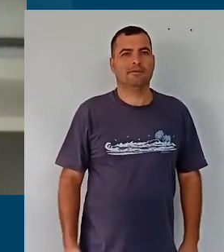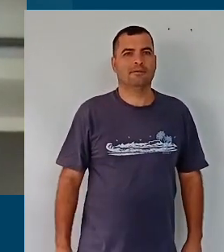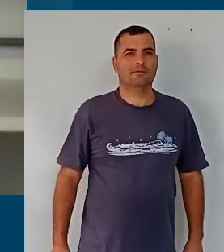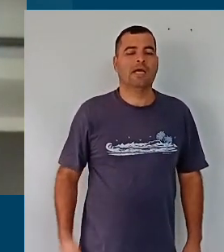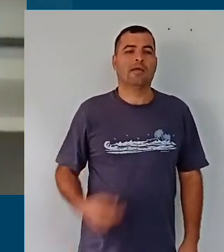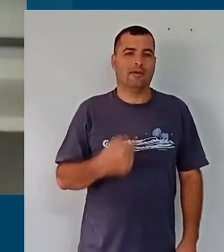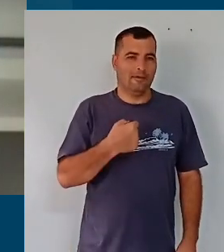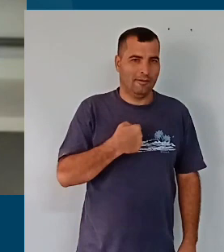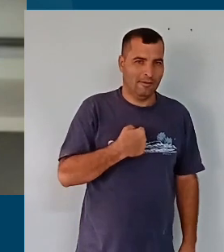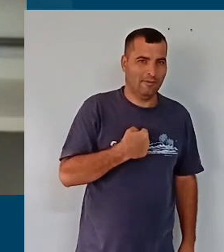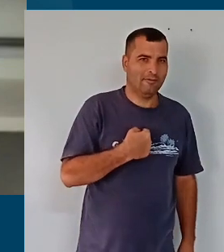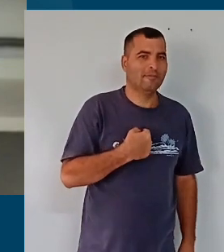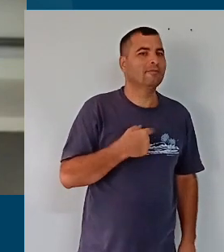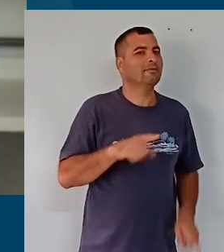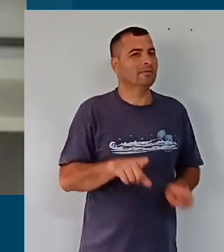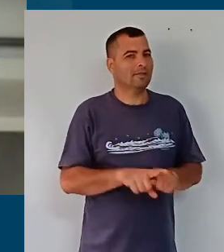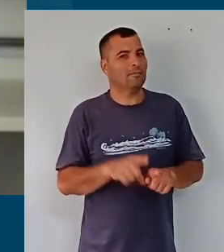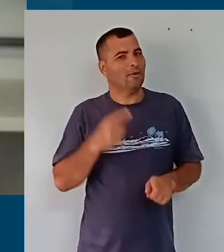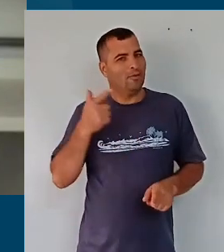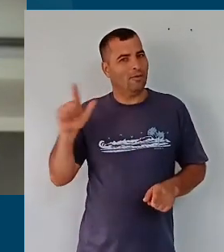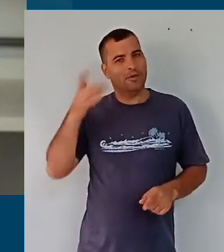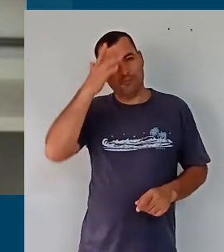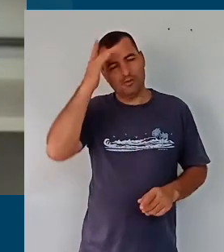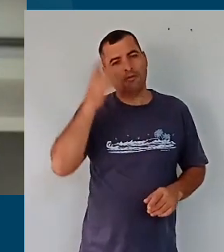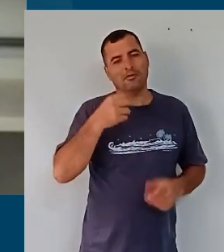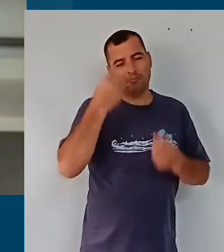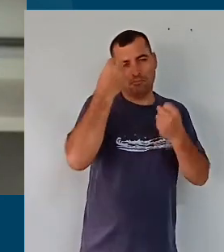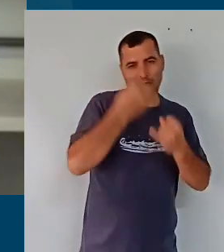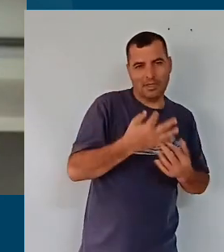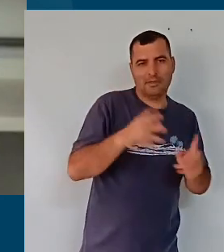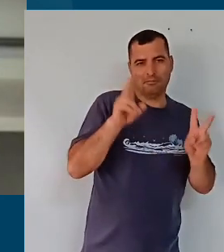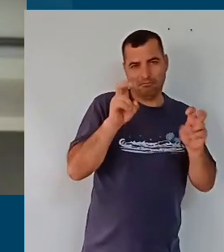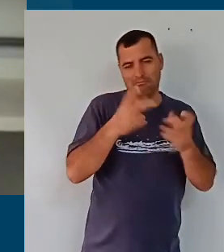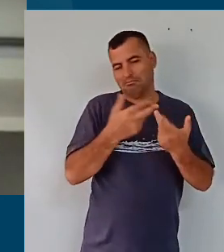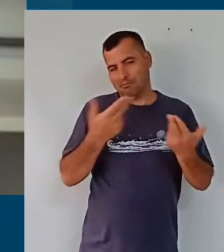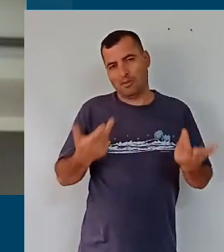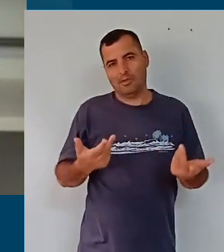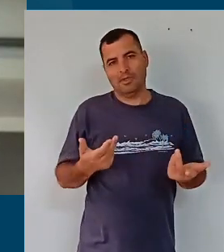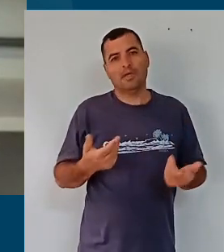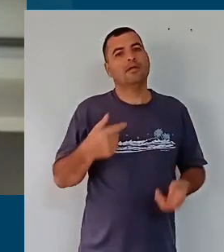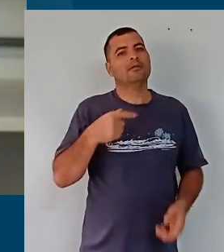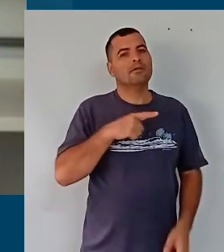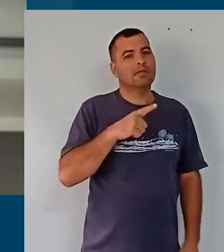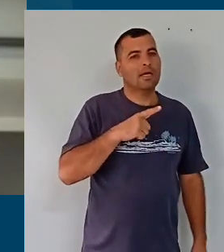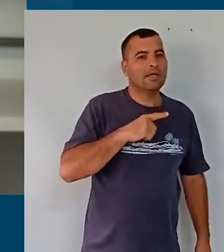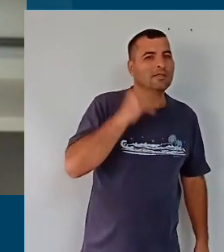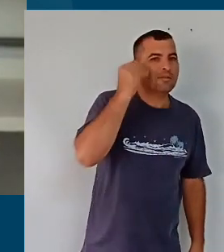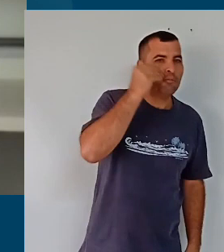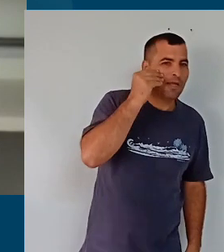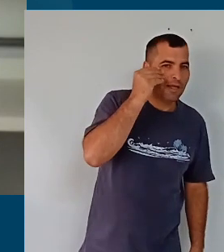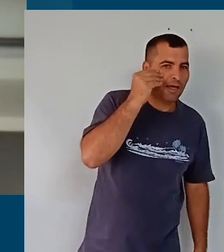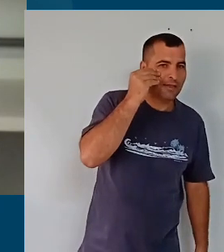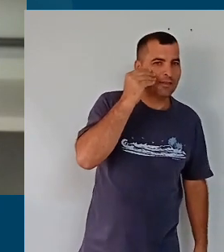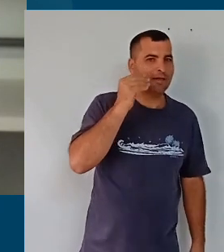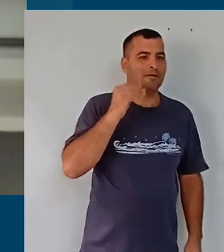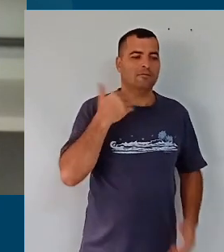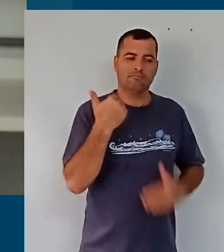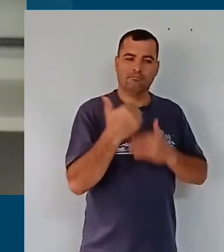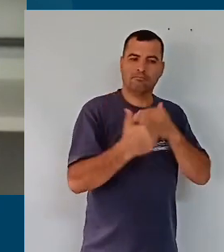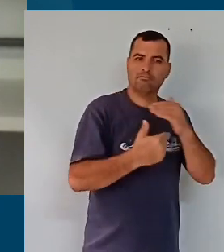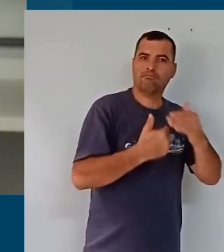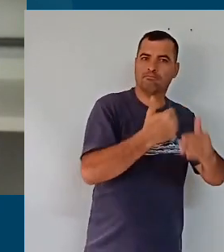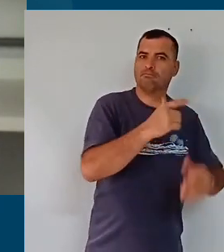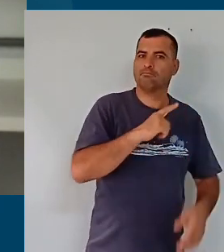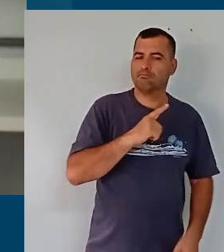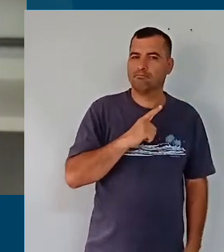eu e as outras pessoas, daqui a pouquinho eu vou falar sobre elas, temos a nossa experiência, a nossa trajetória